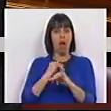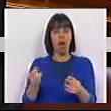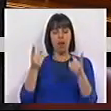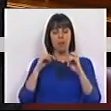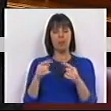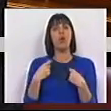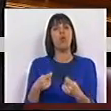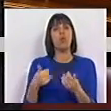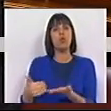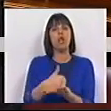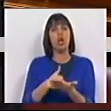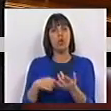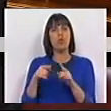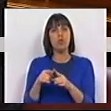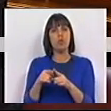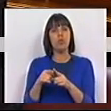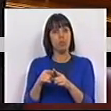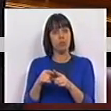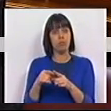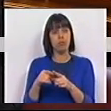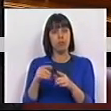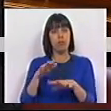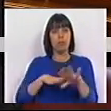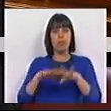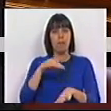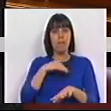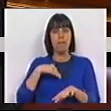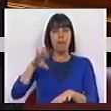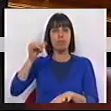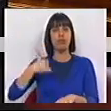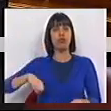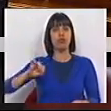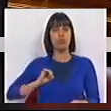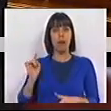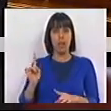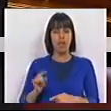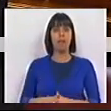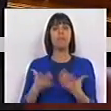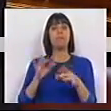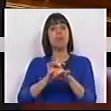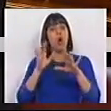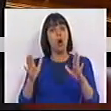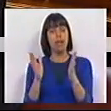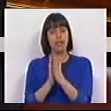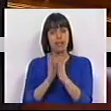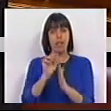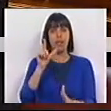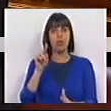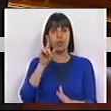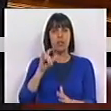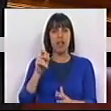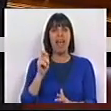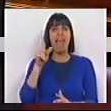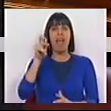bem como o custo do recurso a atos médicos em Espanha. O Hospital de Santa Luzia de